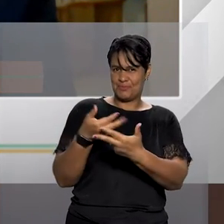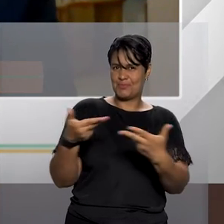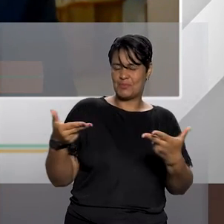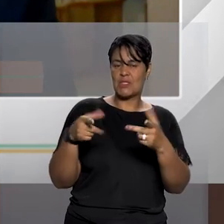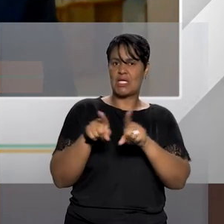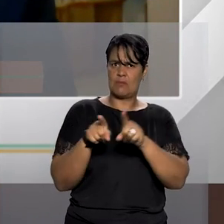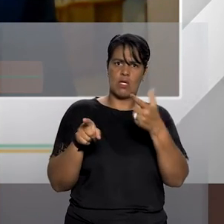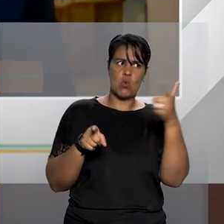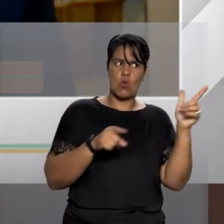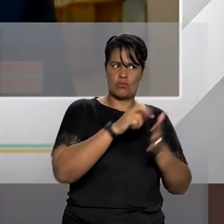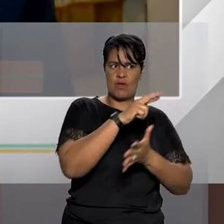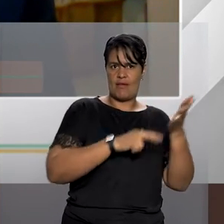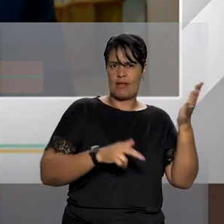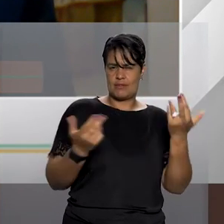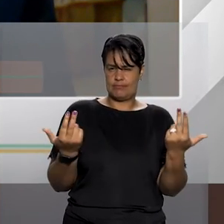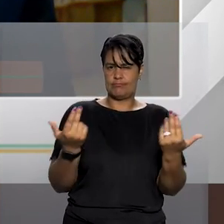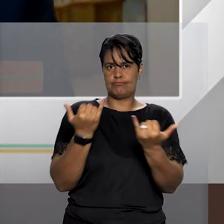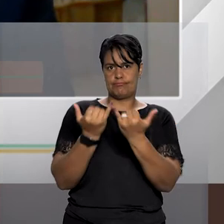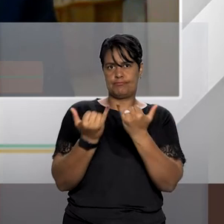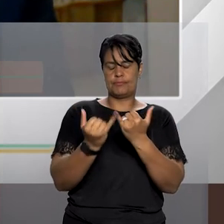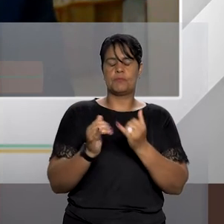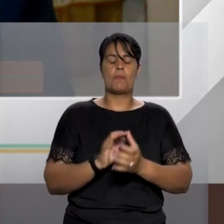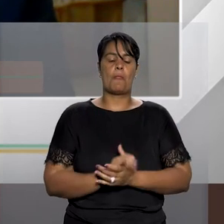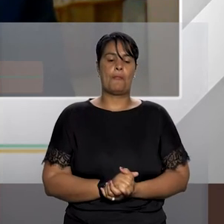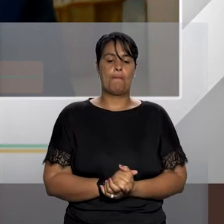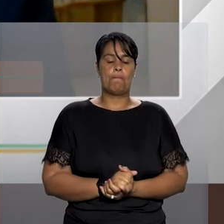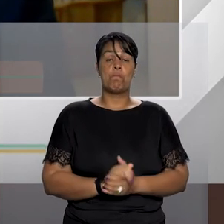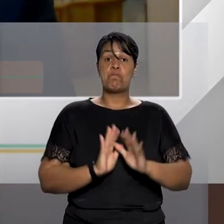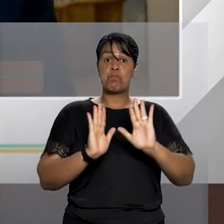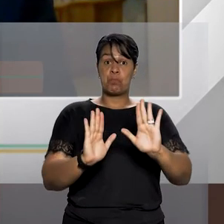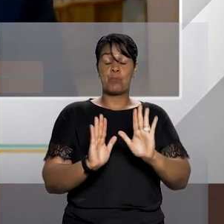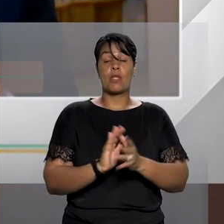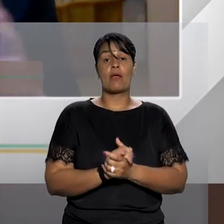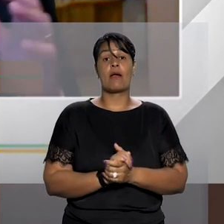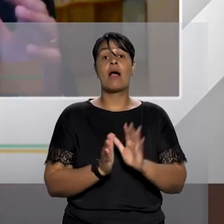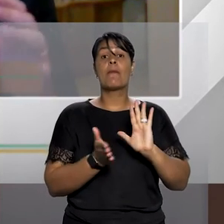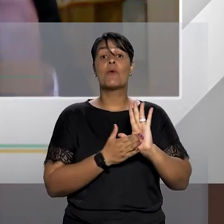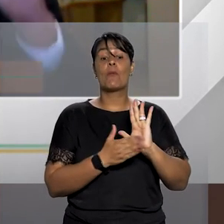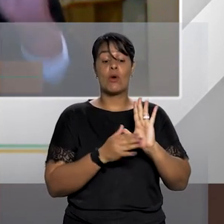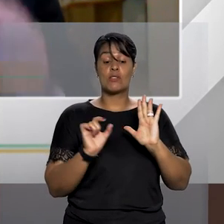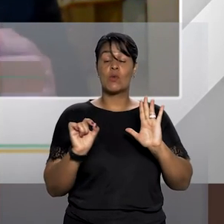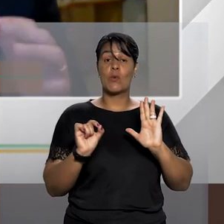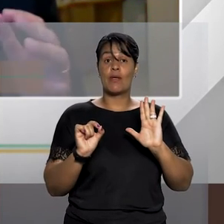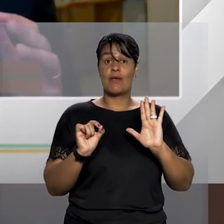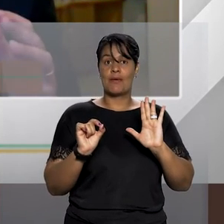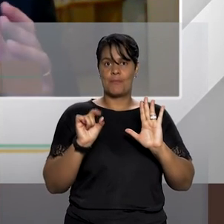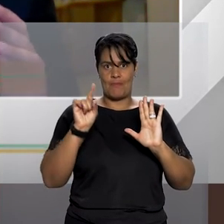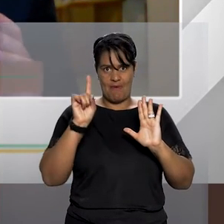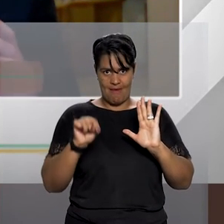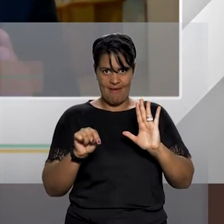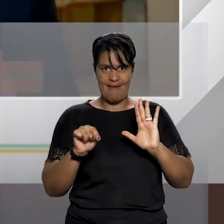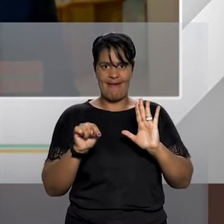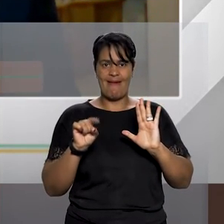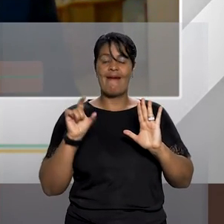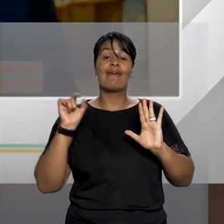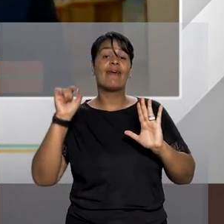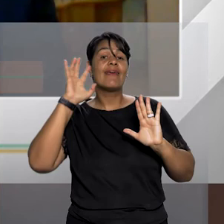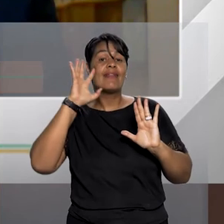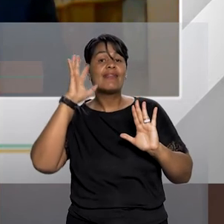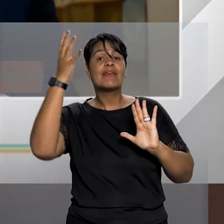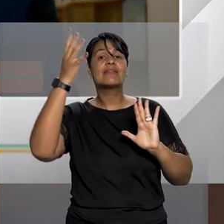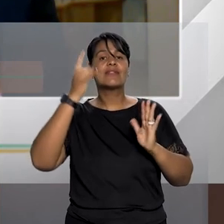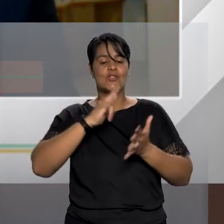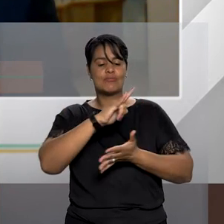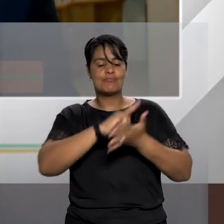semelhante. No primeiro momento a proposta legislativa era que regra geral quem decidia as medidas protetivas era